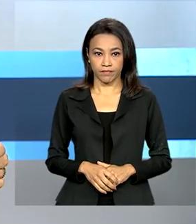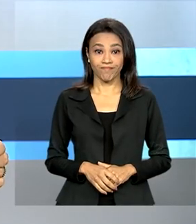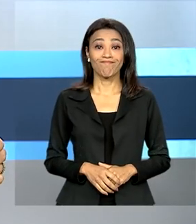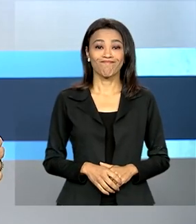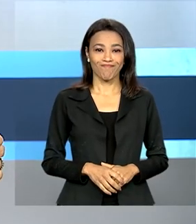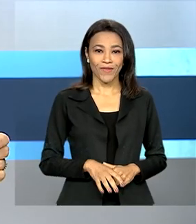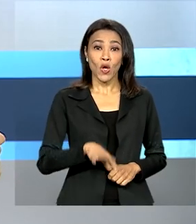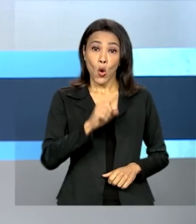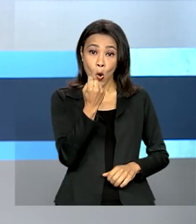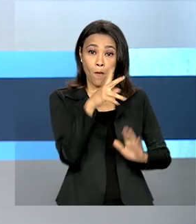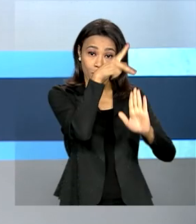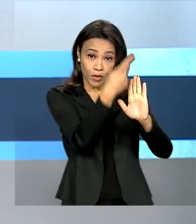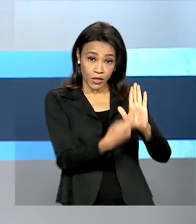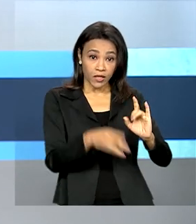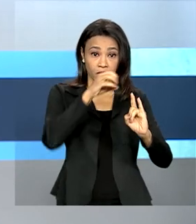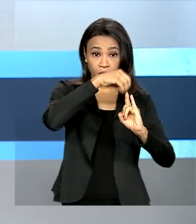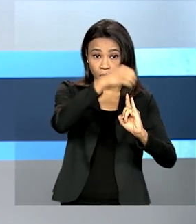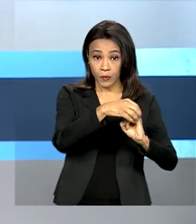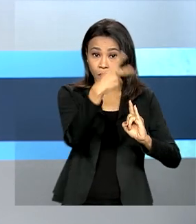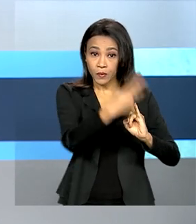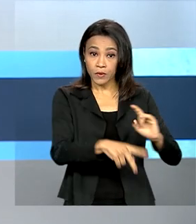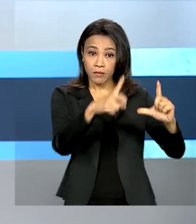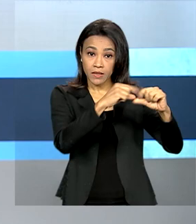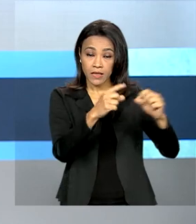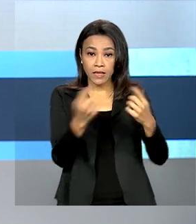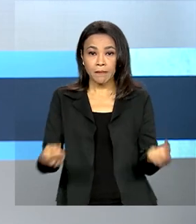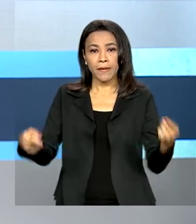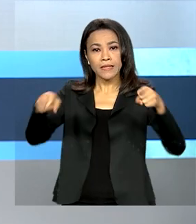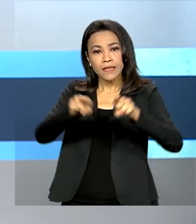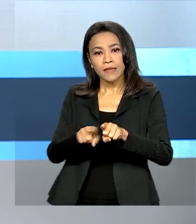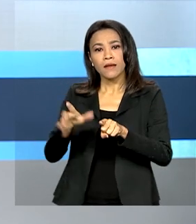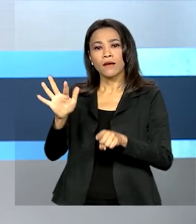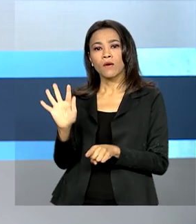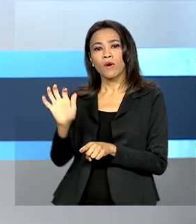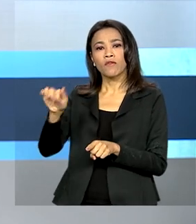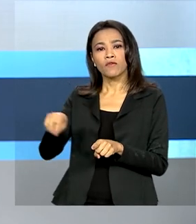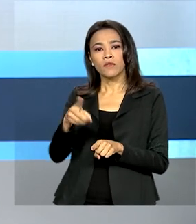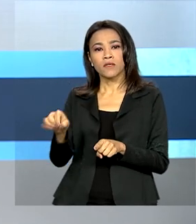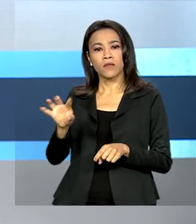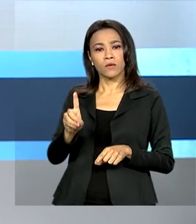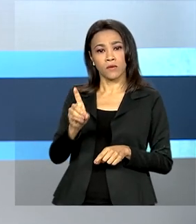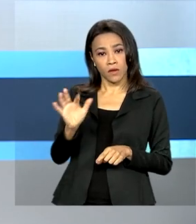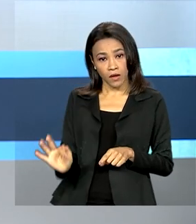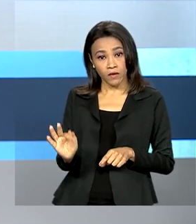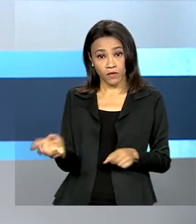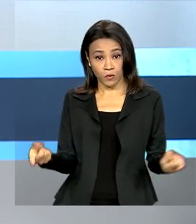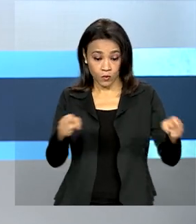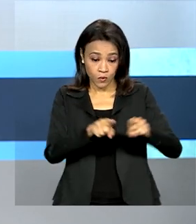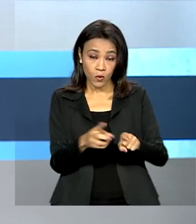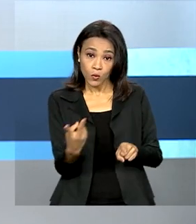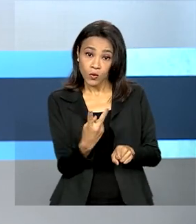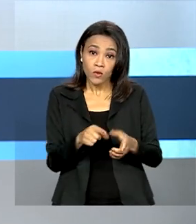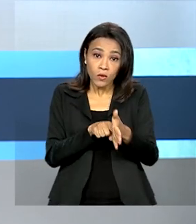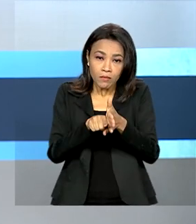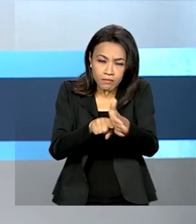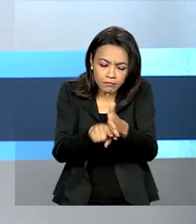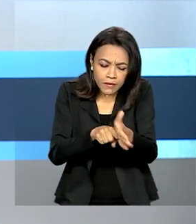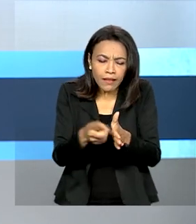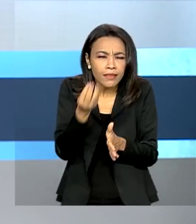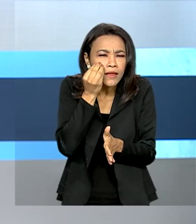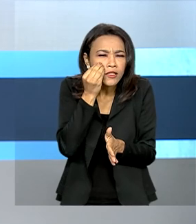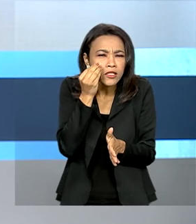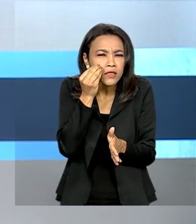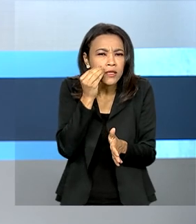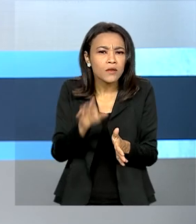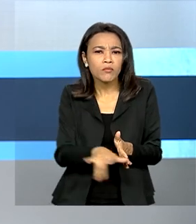Um projeto da Fiocruz Brasília, em parceria com a Fundação de Apoio à Pesquisa do Distrito Federal, está testando o transporte de